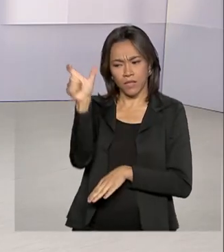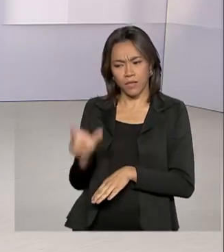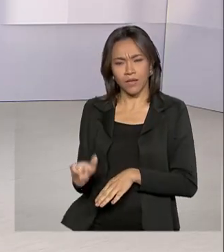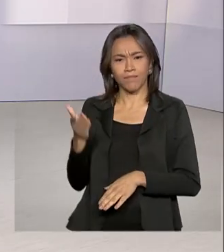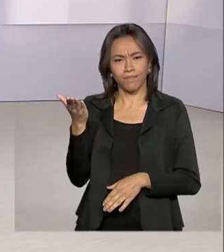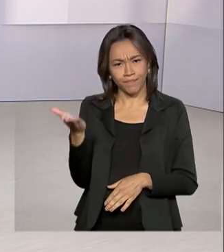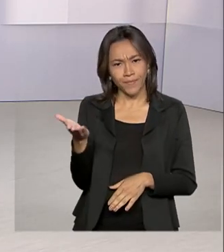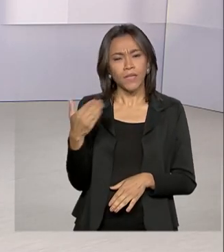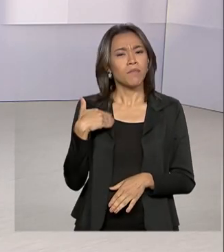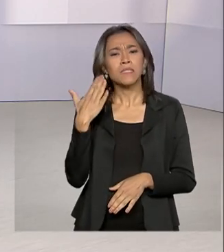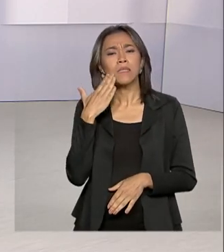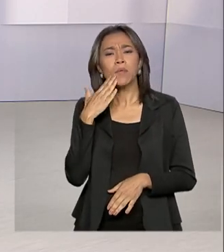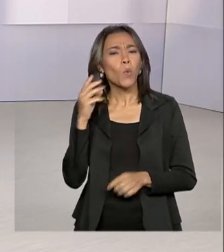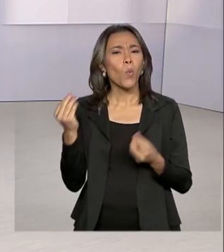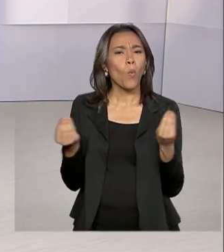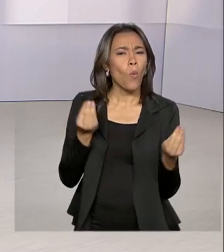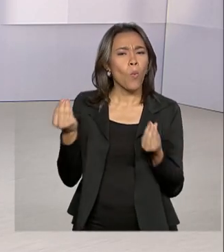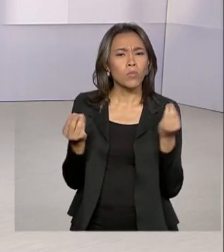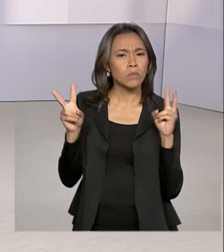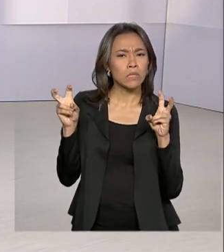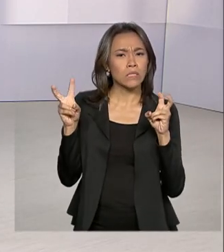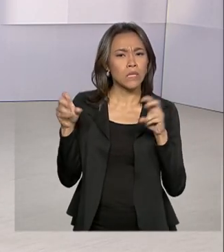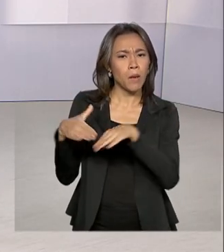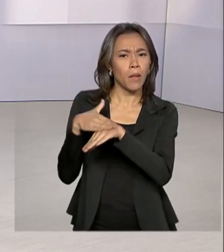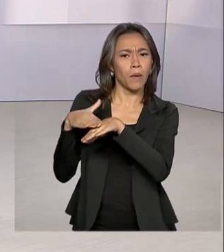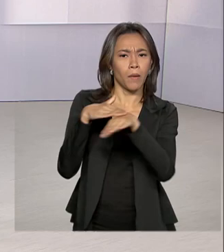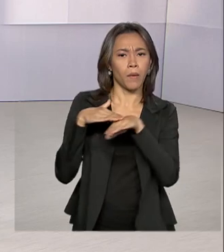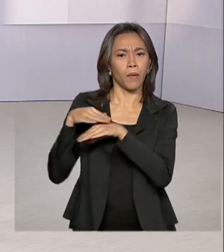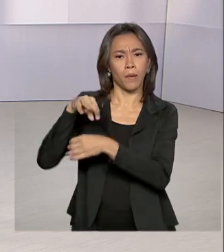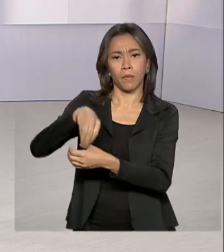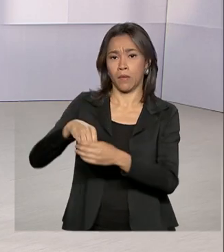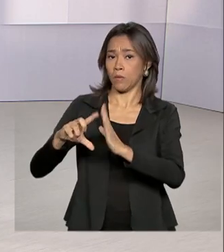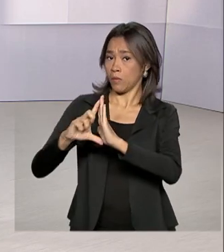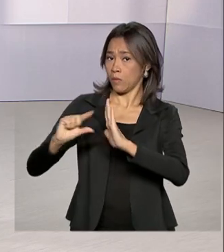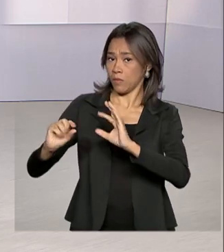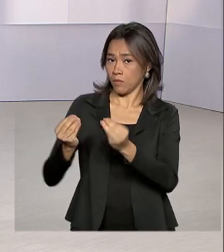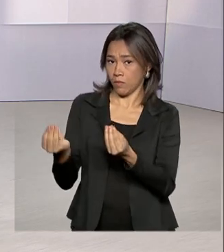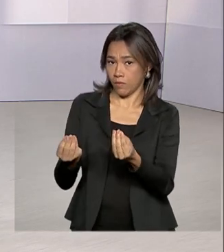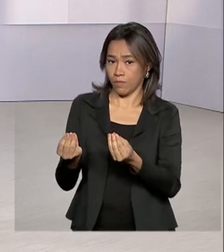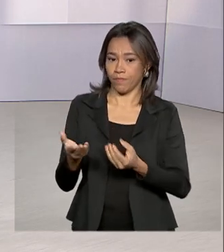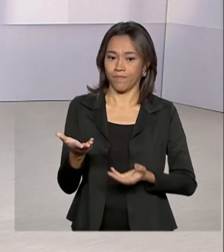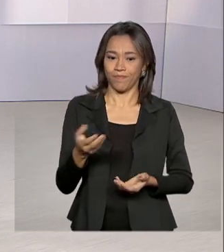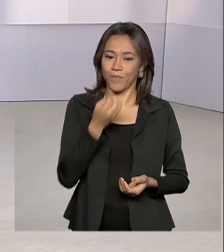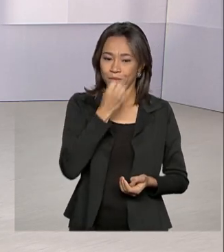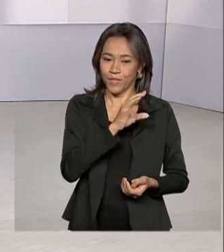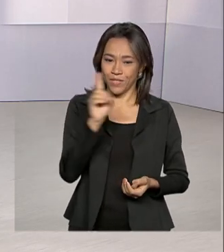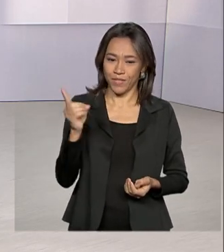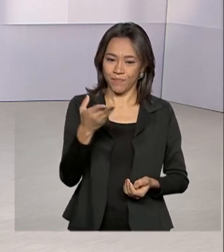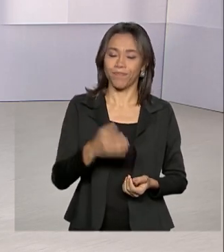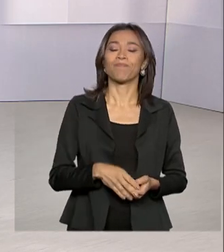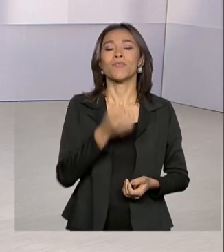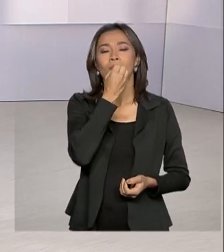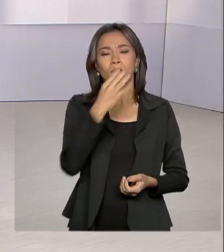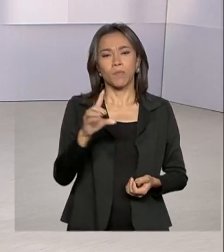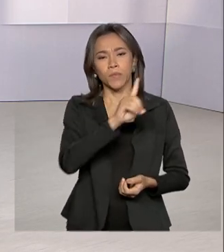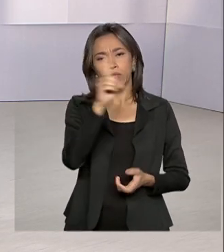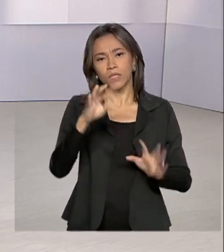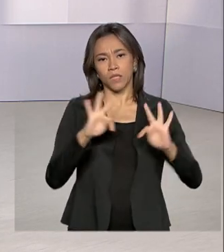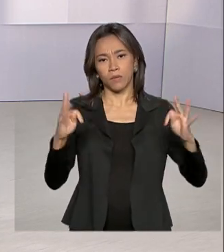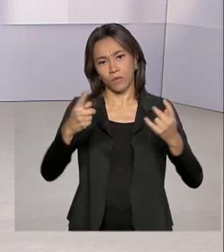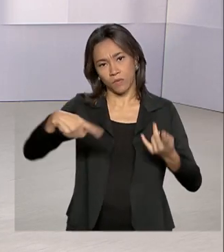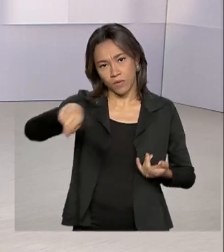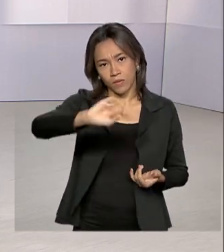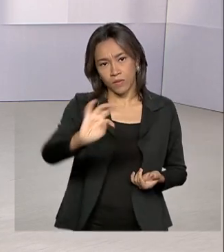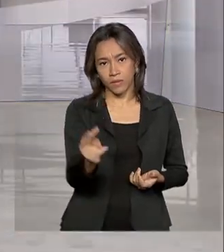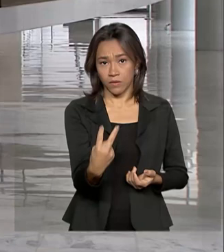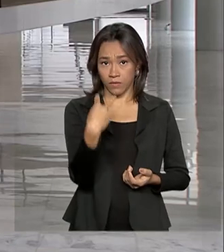e saber como está esse assunto lá no Palácio do Planalto. Bom dia para você, Luana. Olá, Roberto. Bom dia. Bom dia a todos que nos acompanham